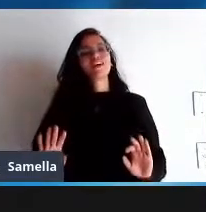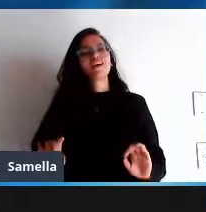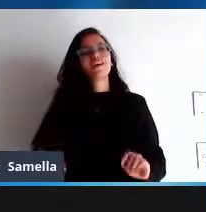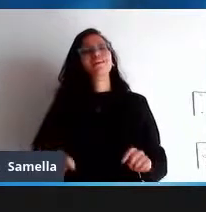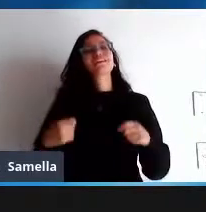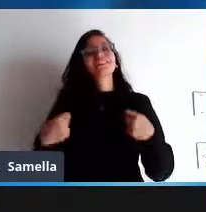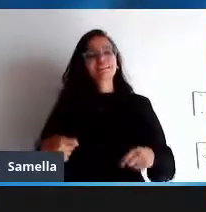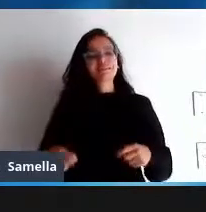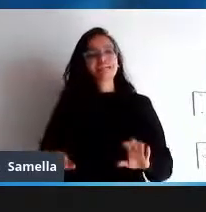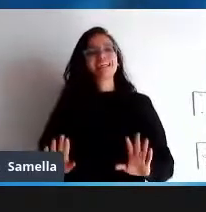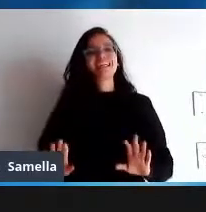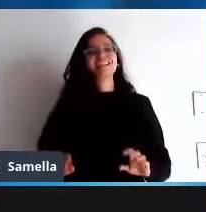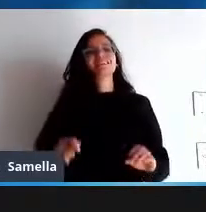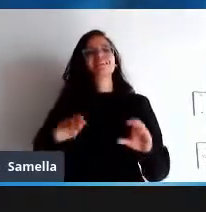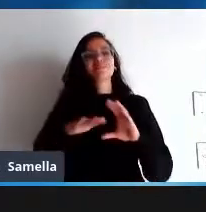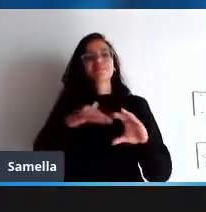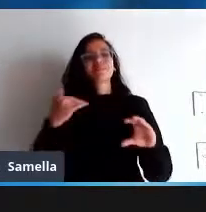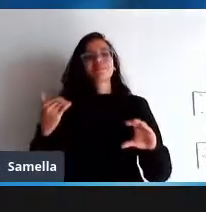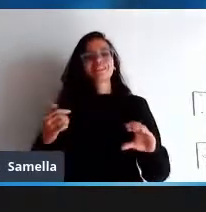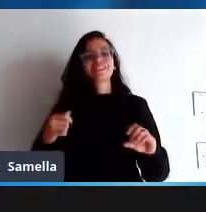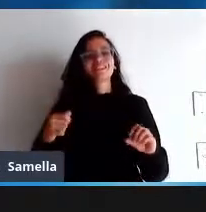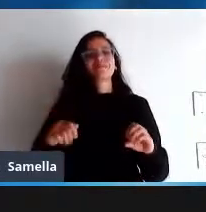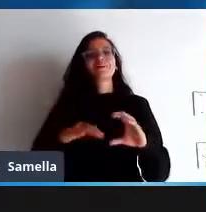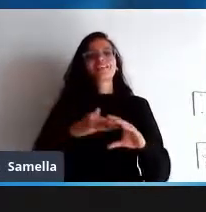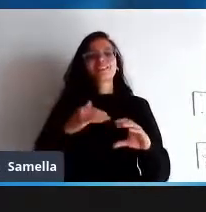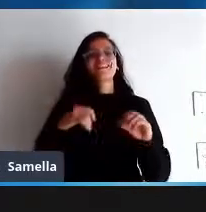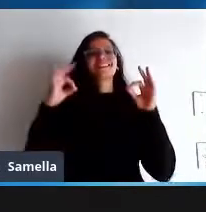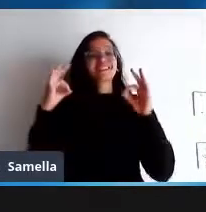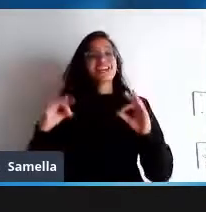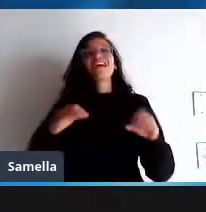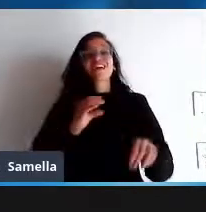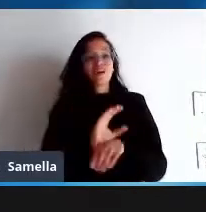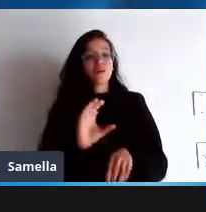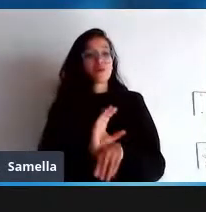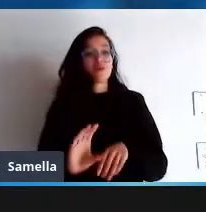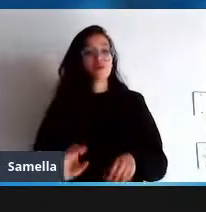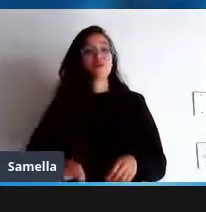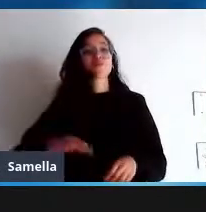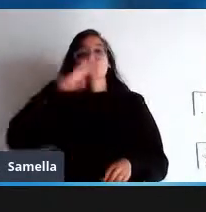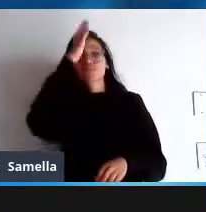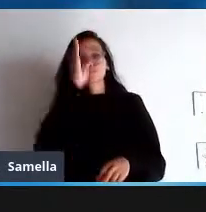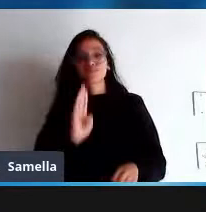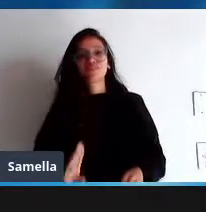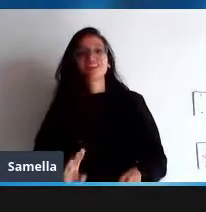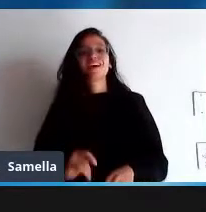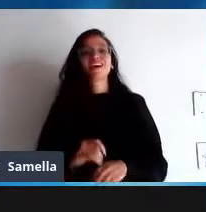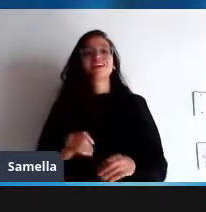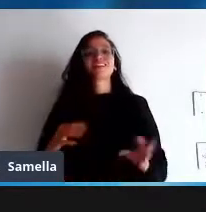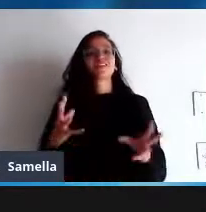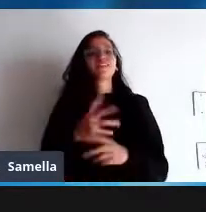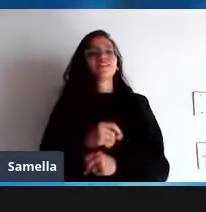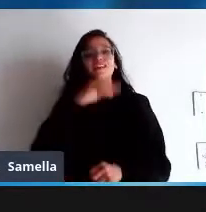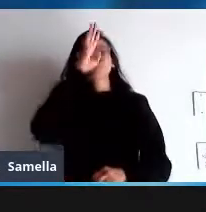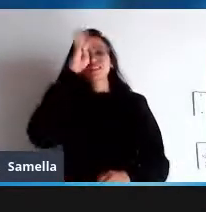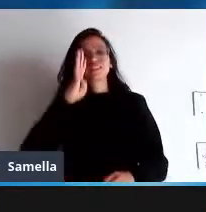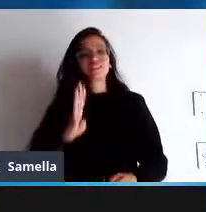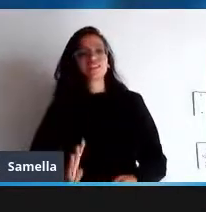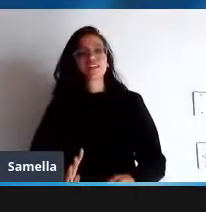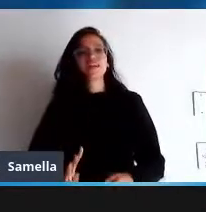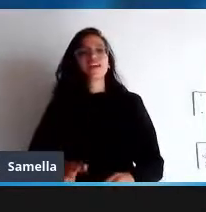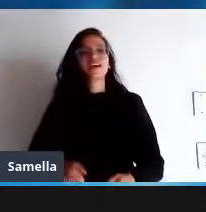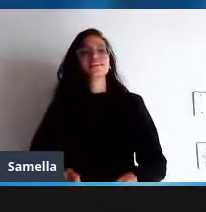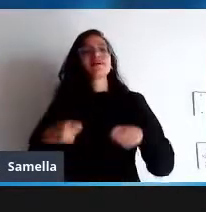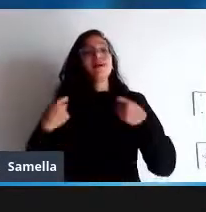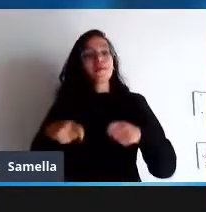artigos com vídeos com cursos gratuitos essas pessoas também têm necessidades então há que haver uma